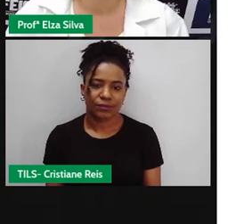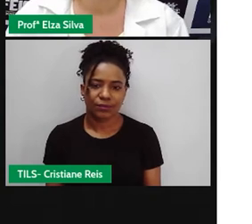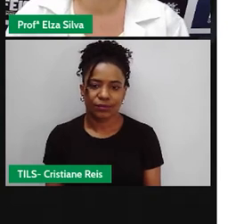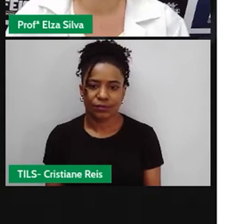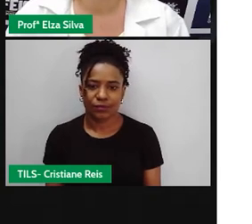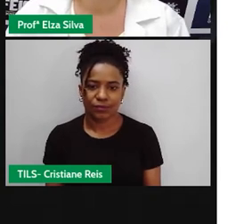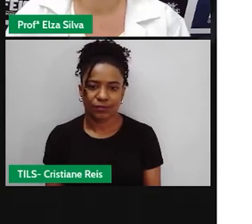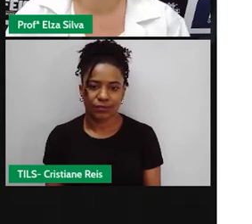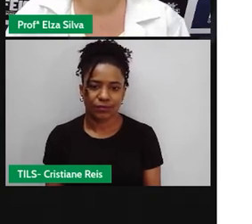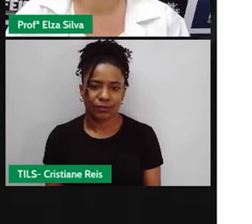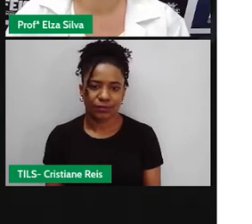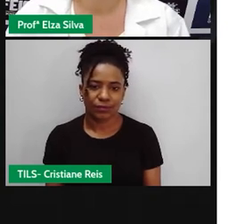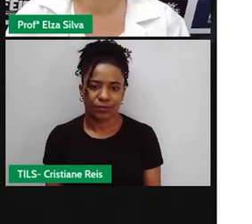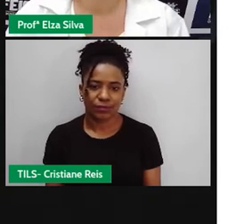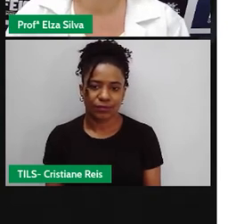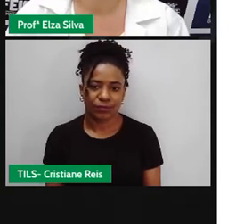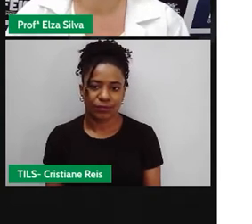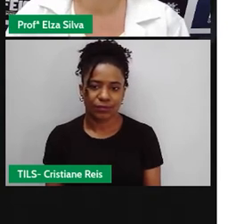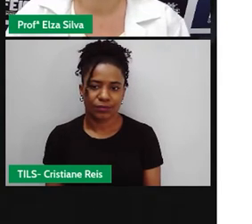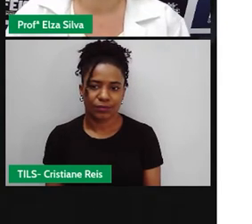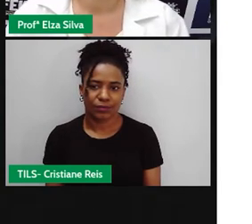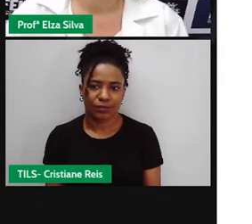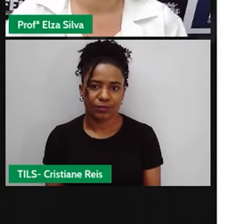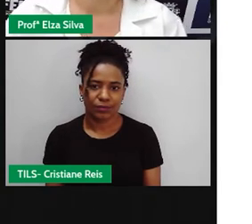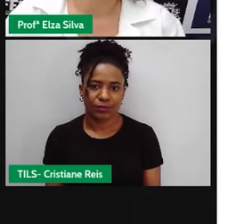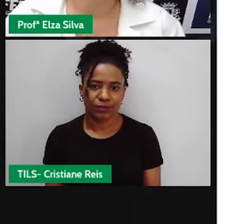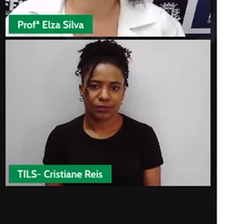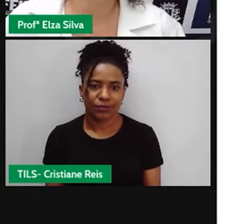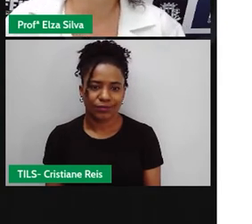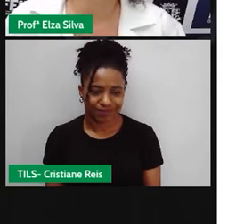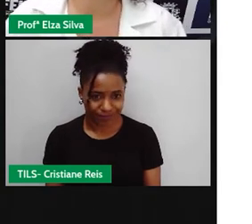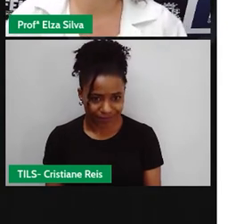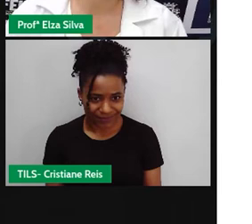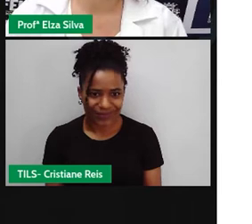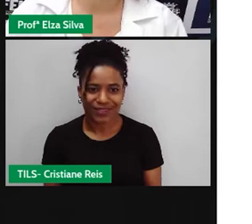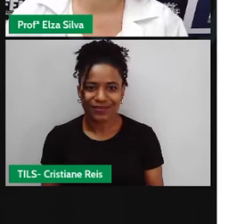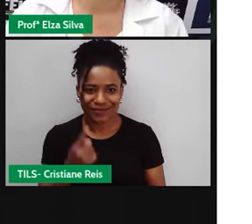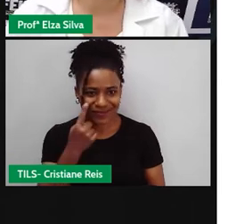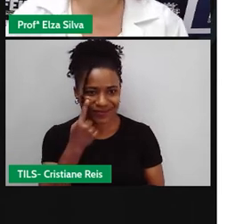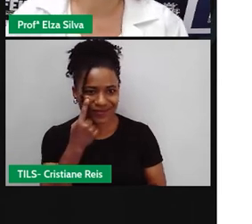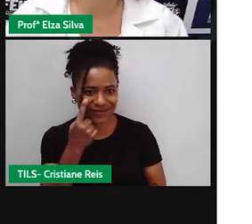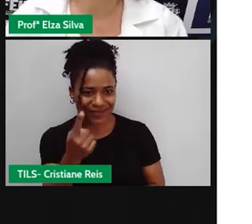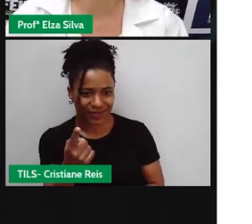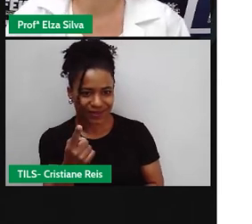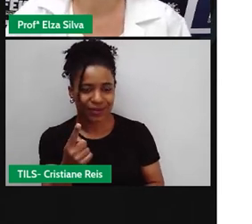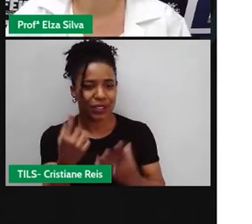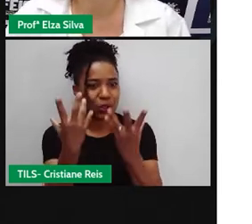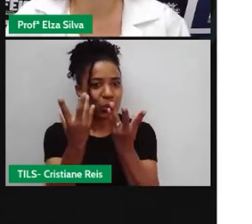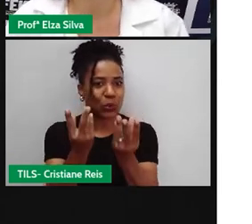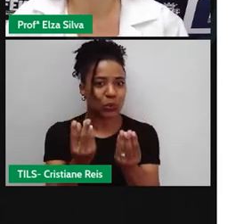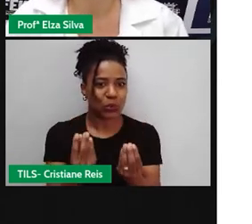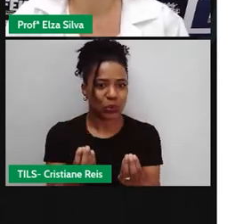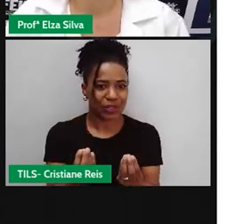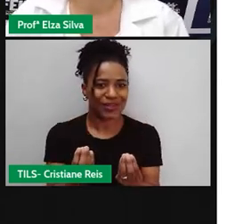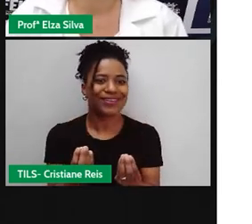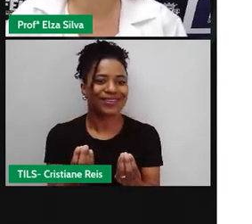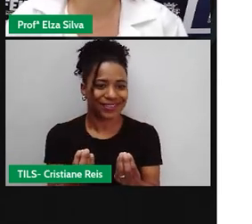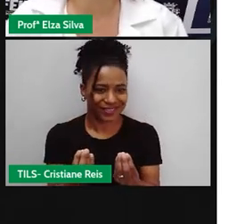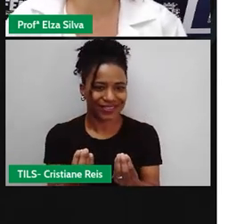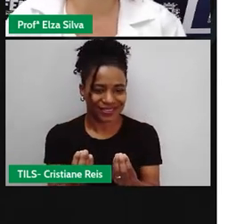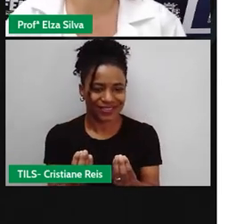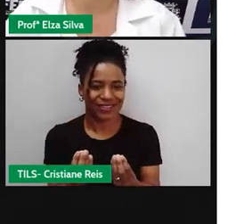a dog CIA agent Então, aqui nós temos a sinopse do filme